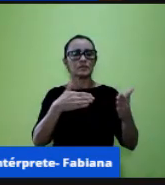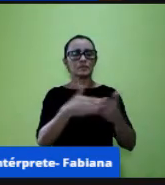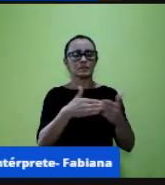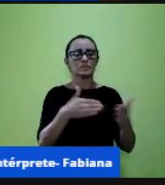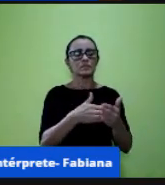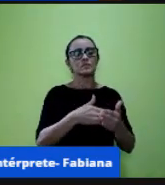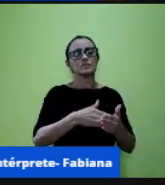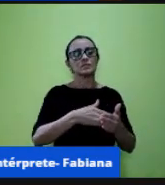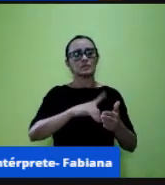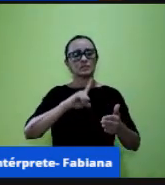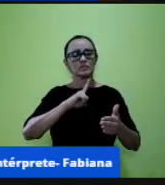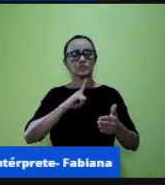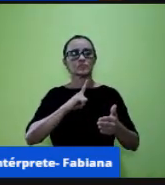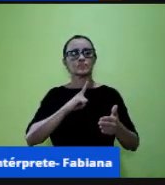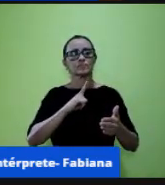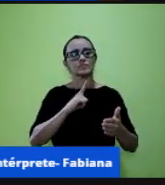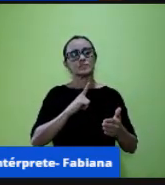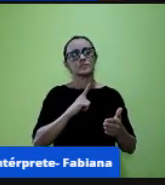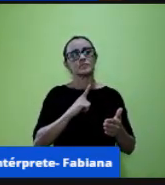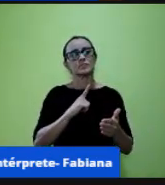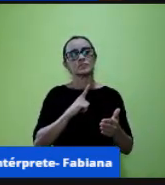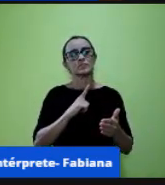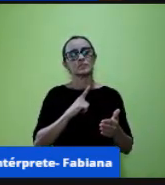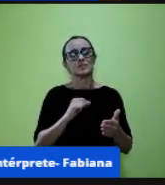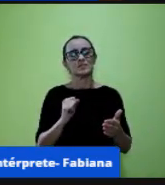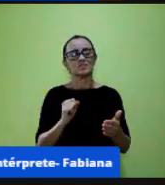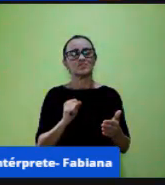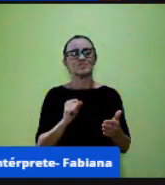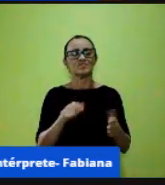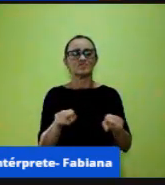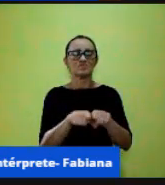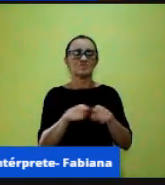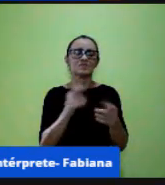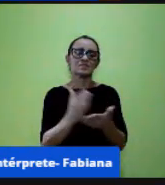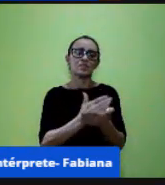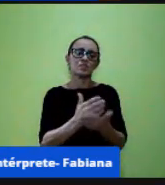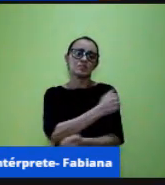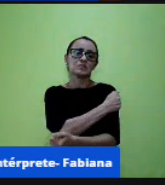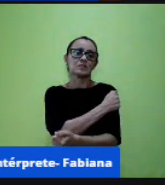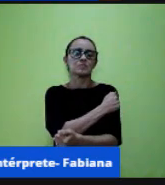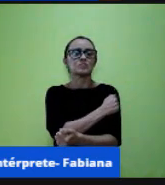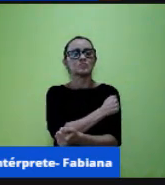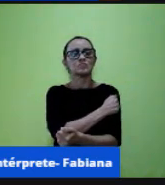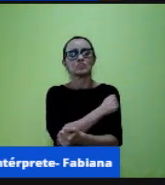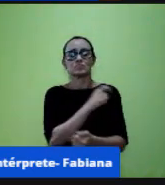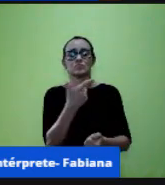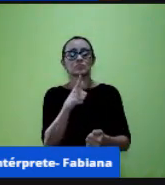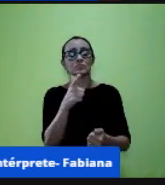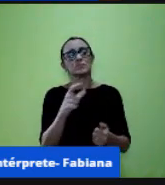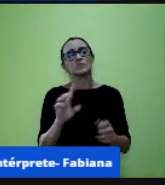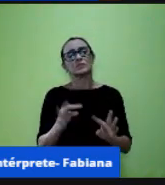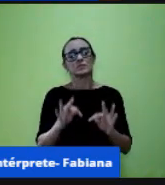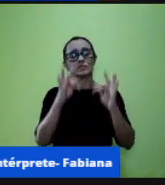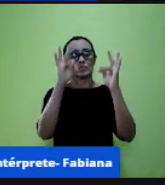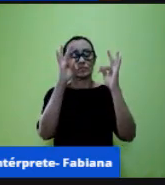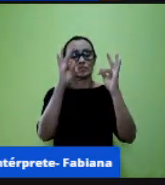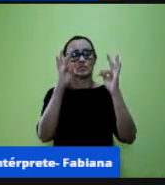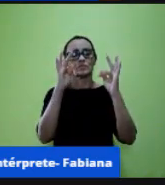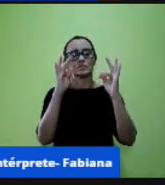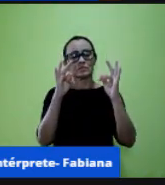a ausência da tecnologia para todos os alunos que a gente compreende que há essa realidade